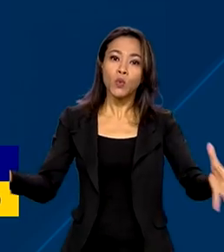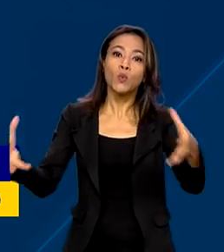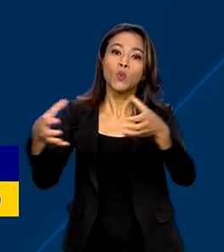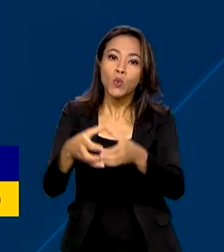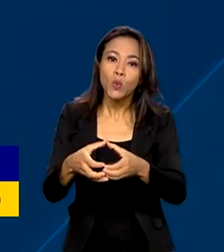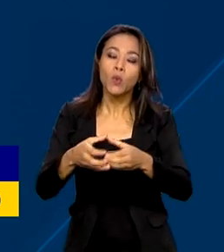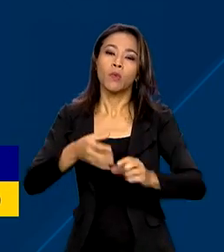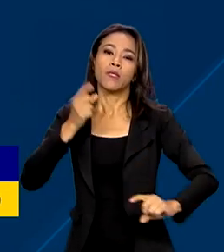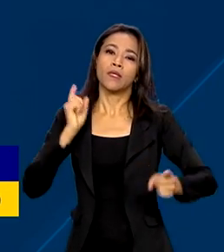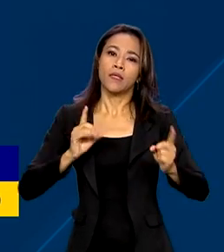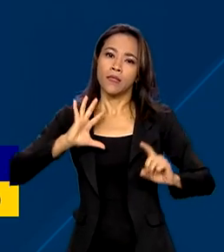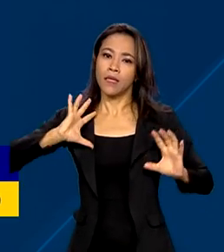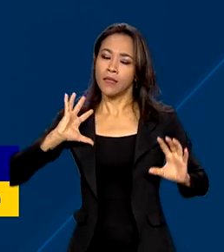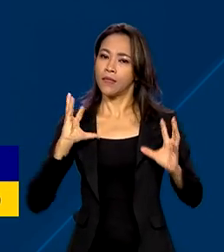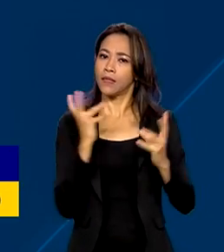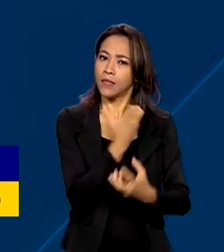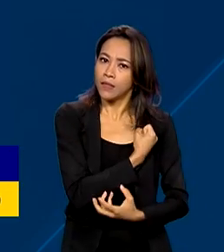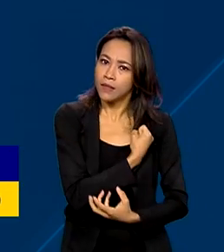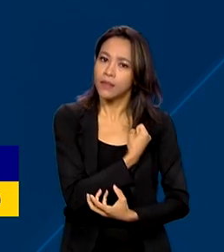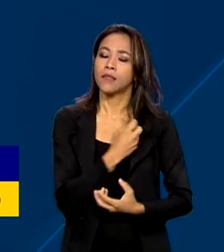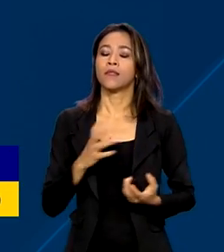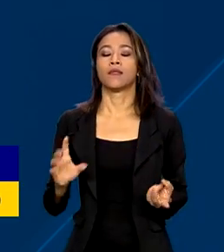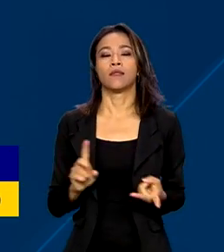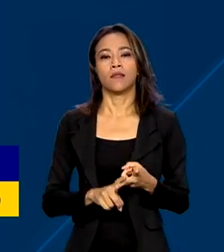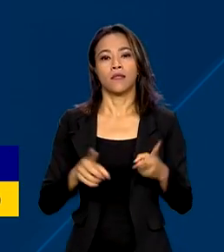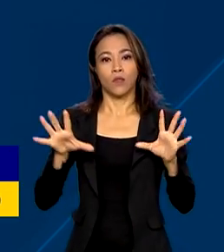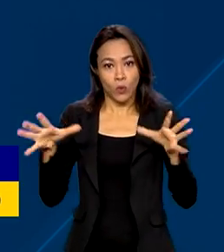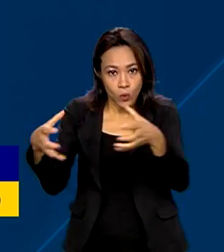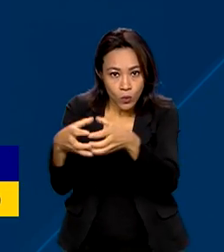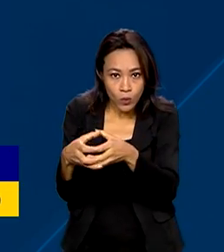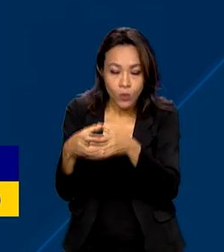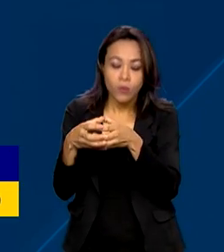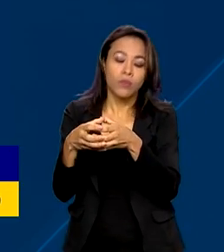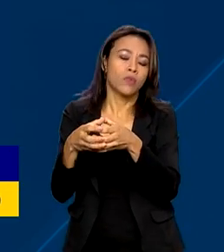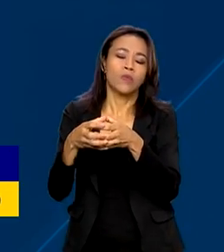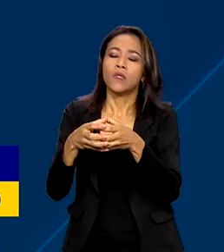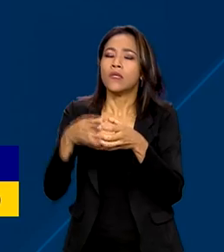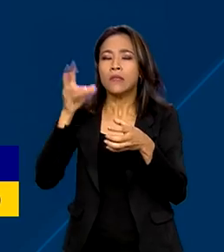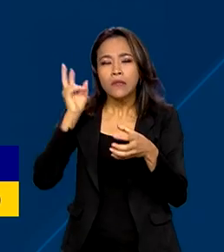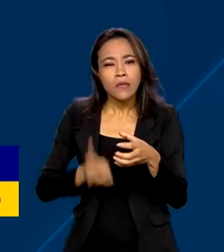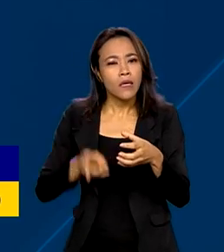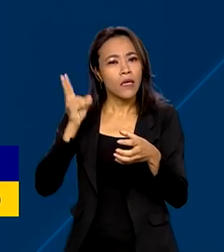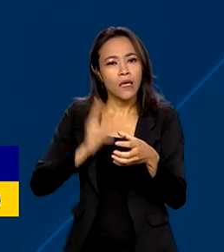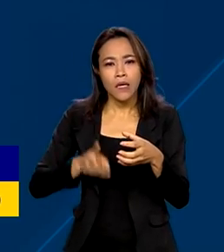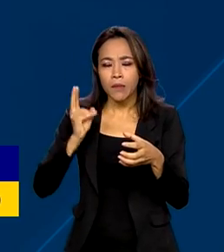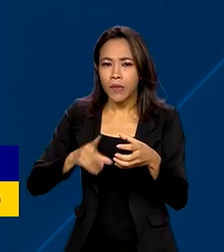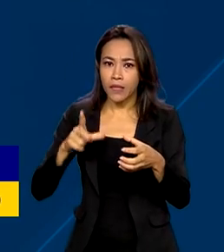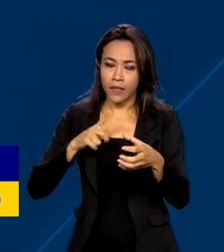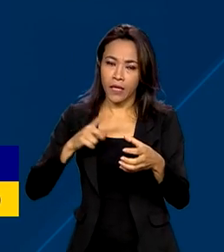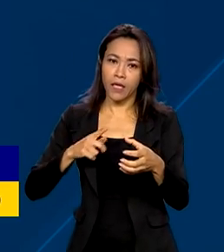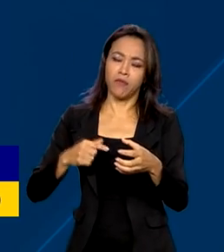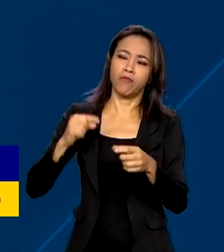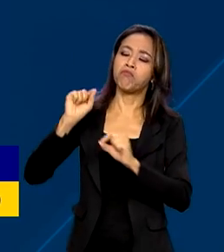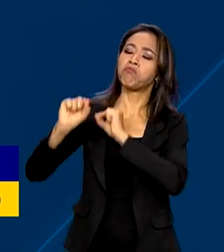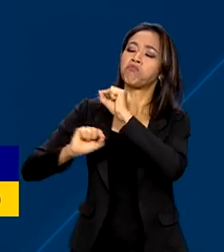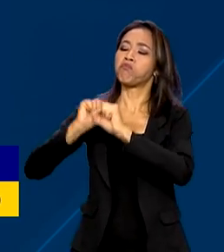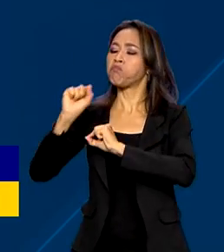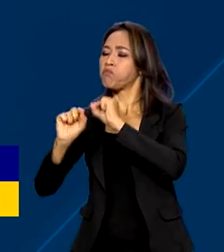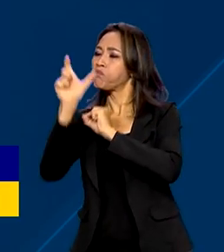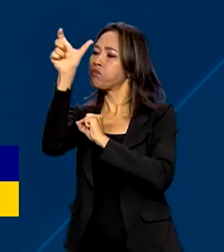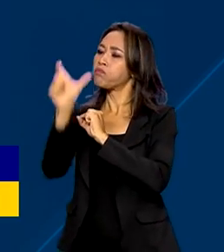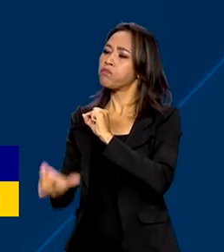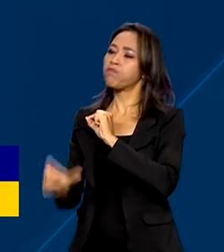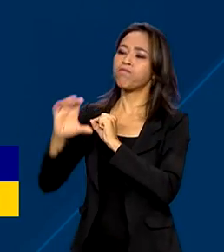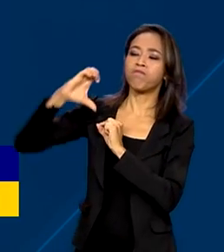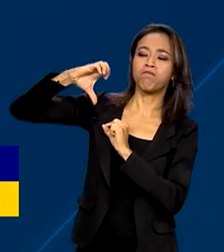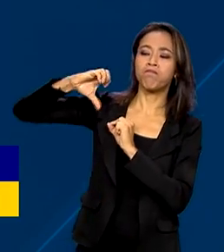travestis, que cotidianamente têm a sua identidade questionada, têm